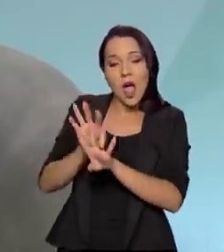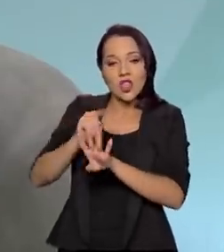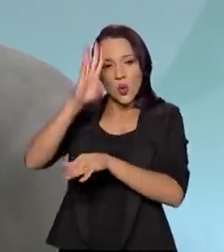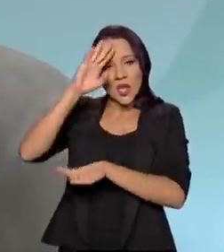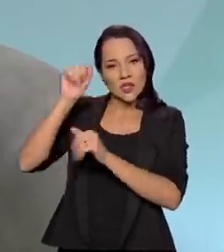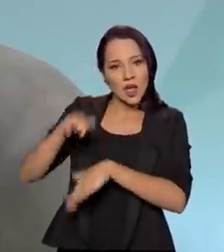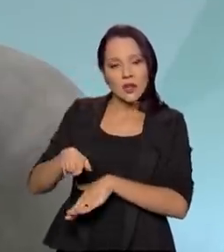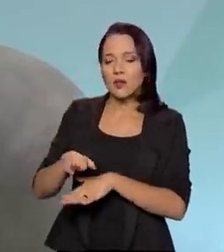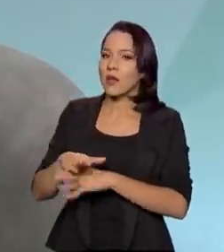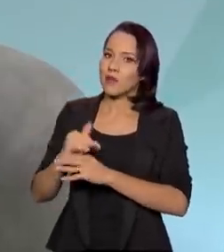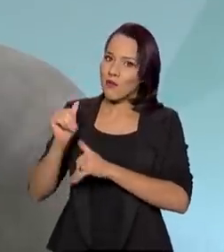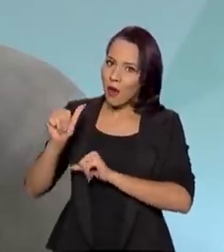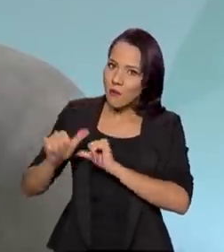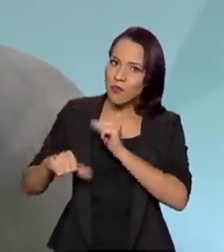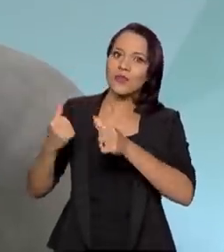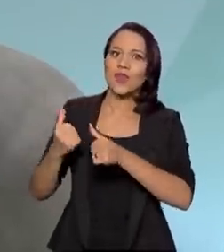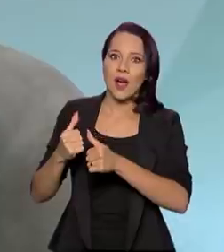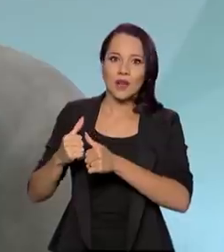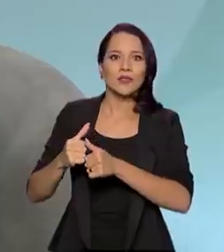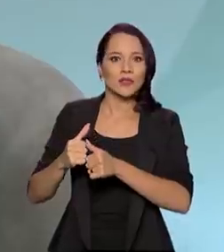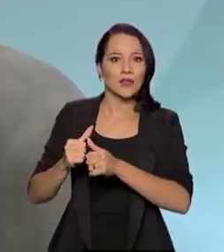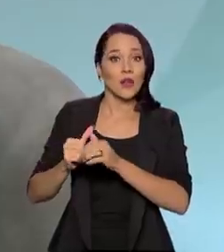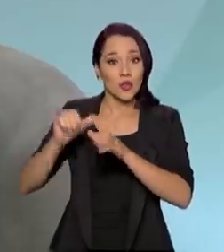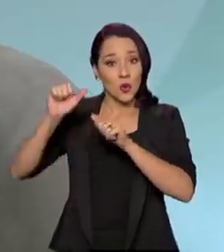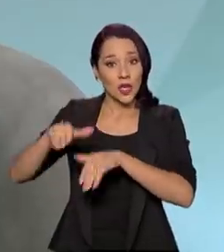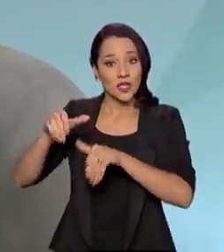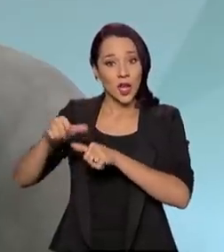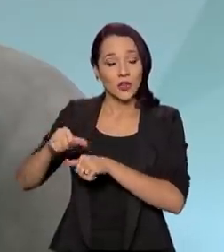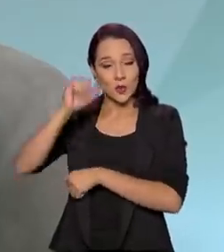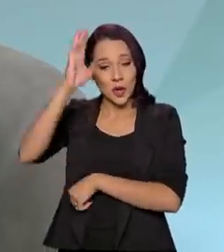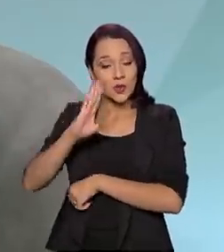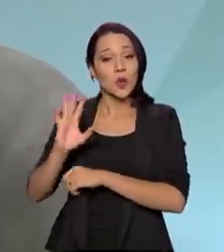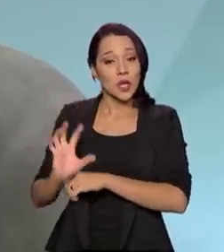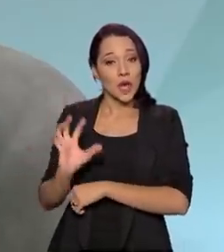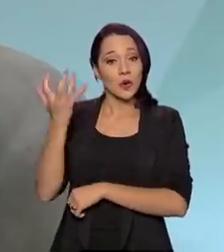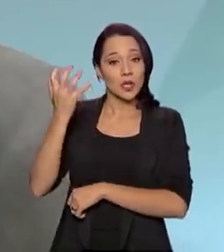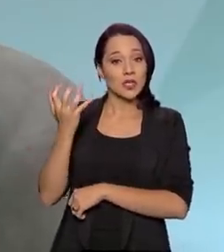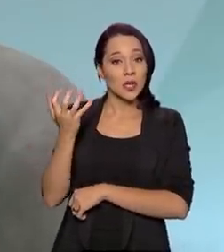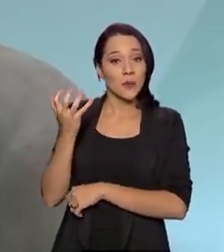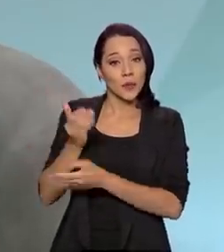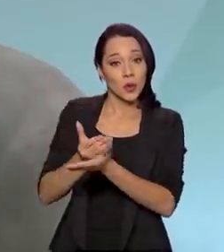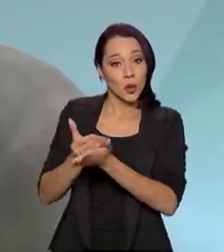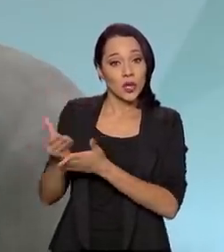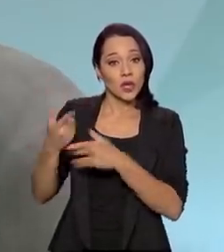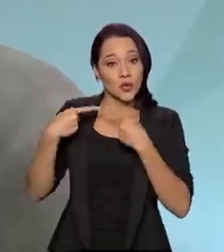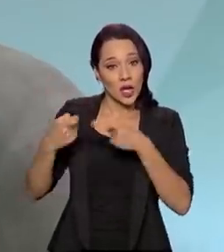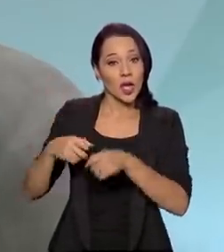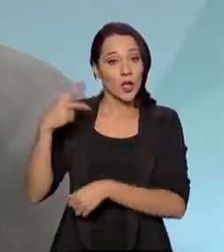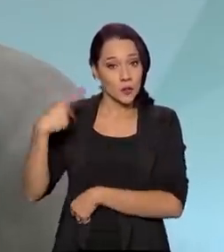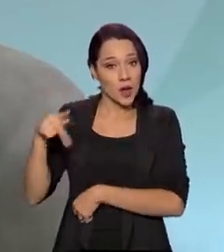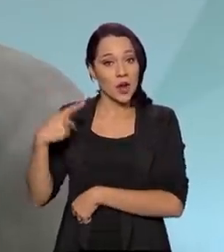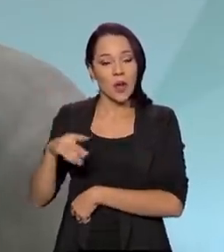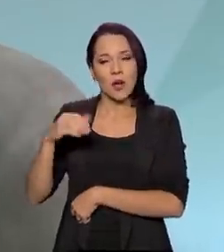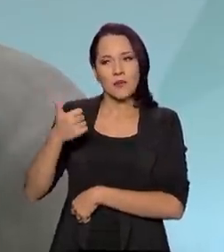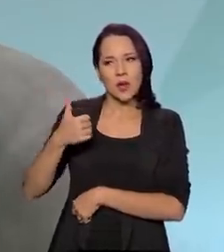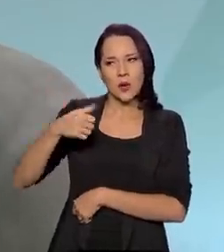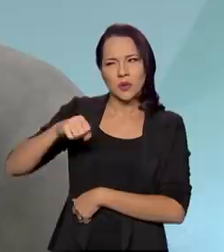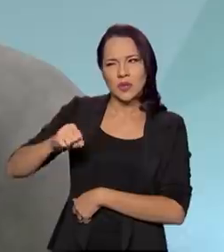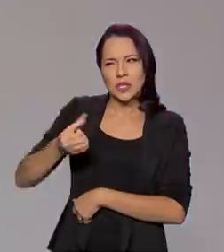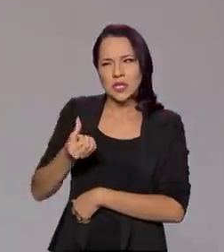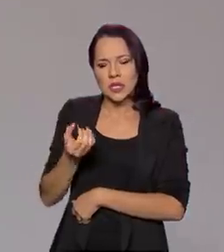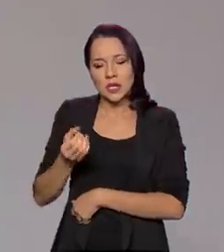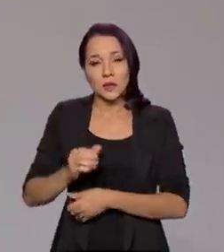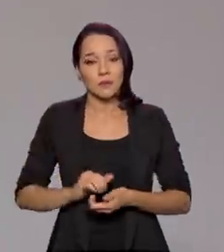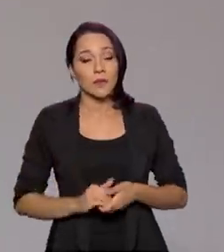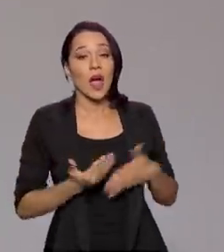uma mudança muito grande no Exército Brasileiro, que aconteceu com o início da Guerra do Paraguai, 1860.